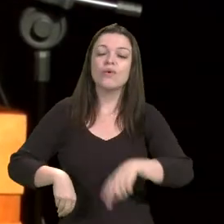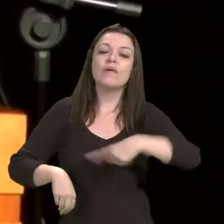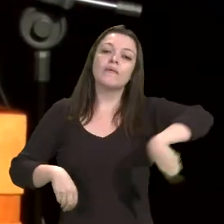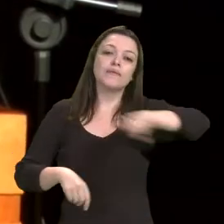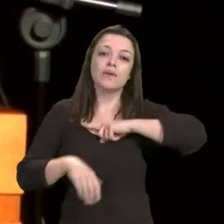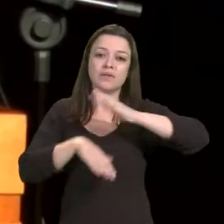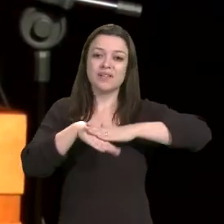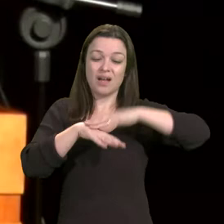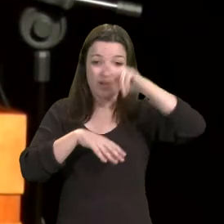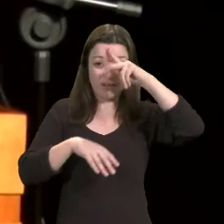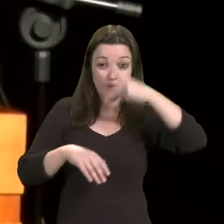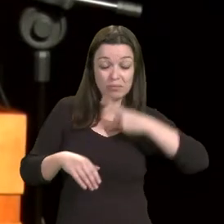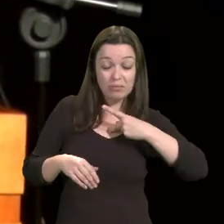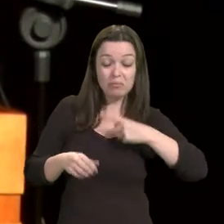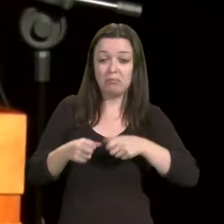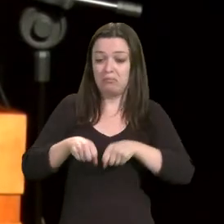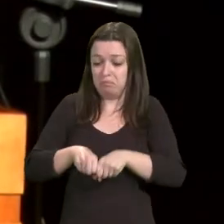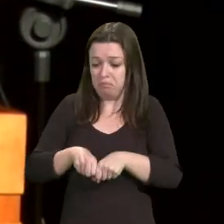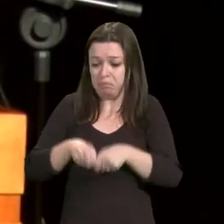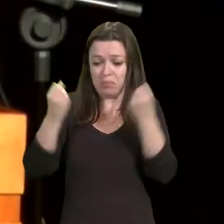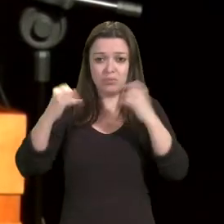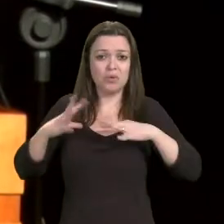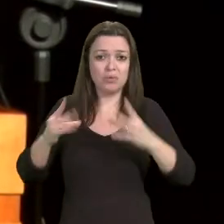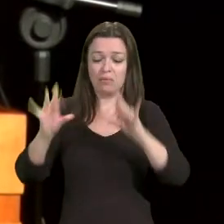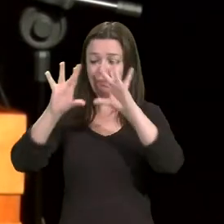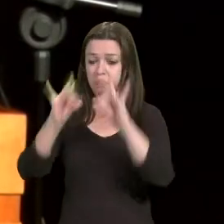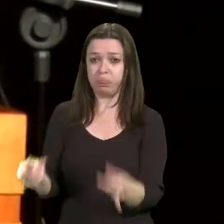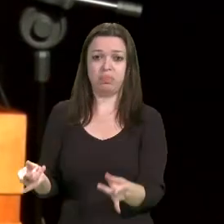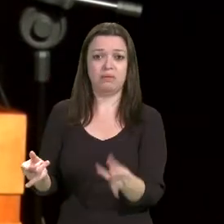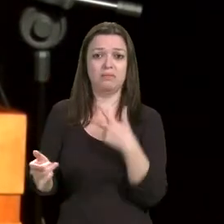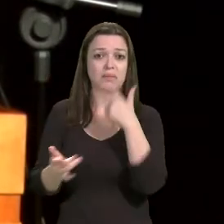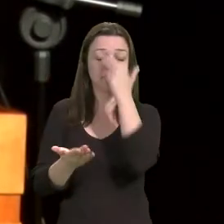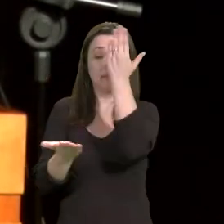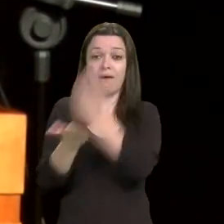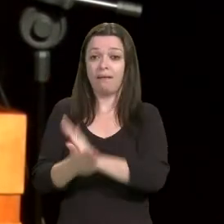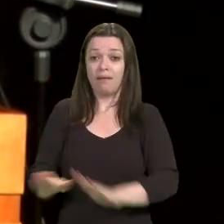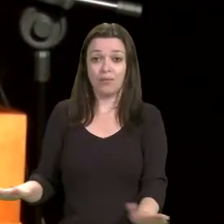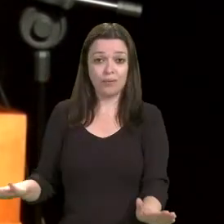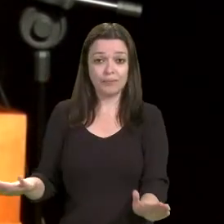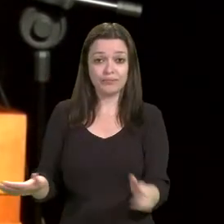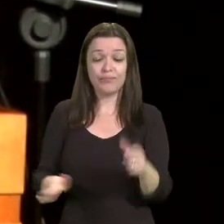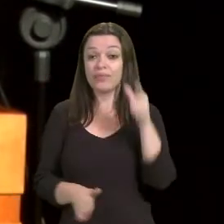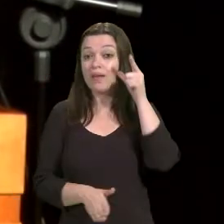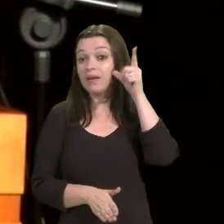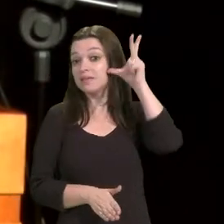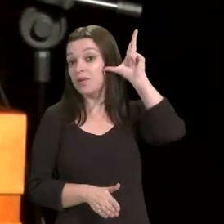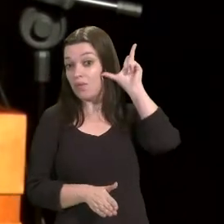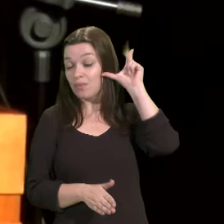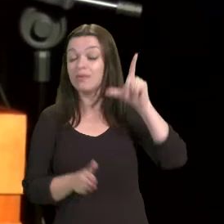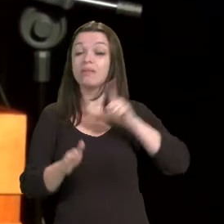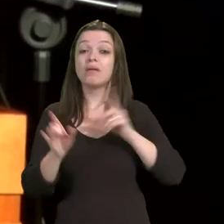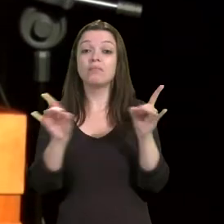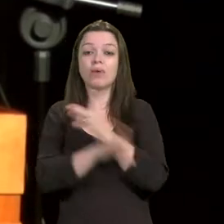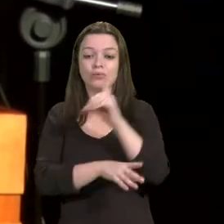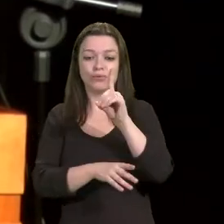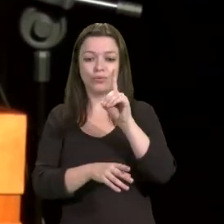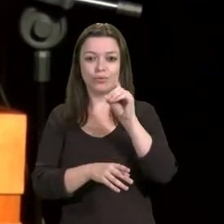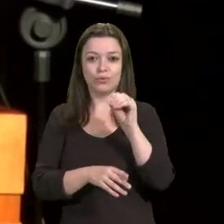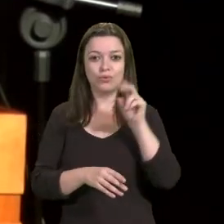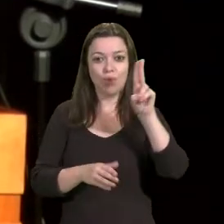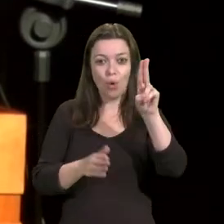mitigada, é reduzida a pó. Antes de ontem, foi publicado no Diário Oficial da União o decreto